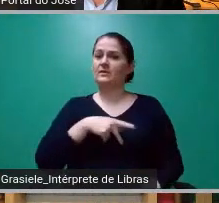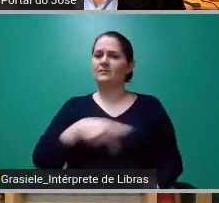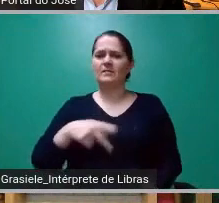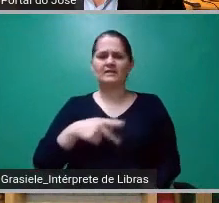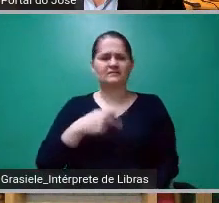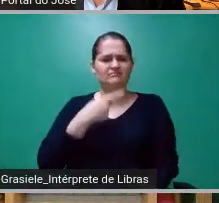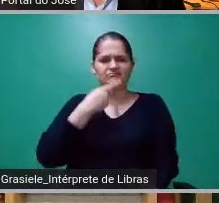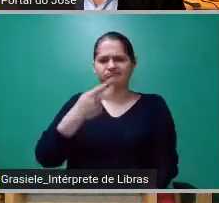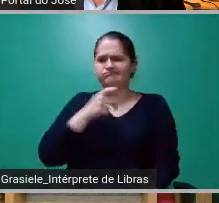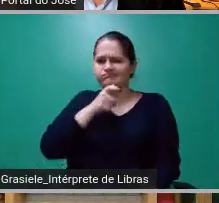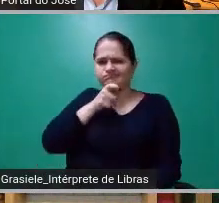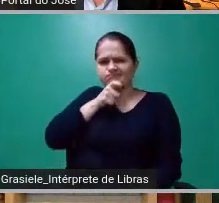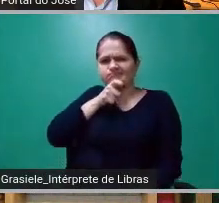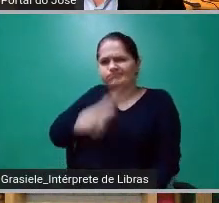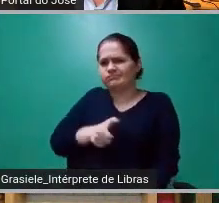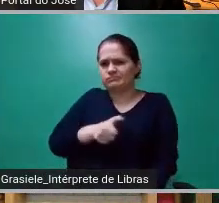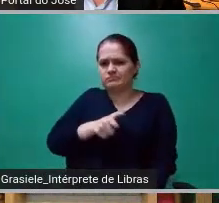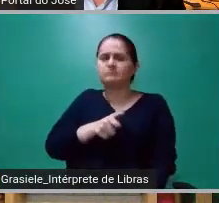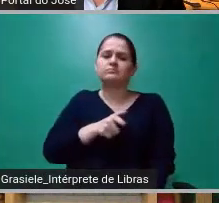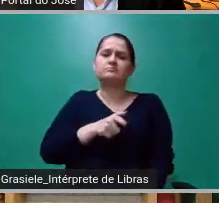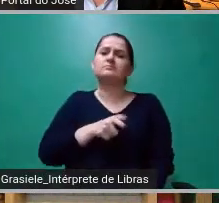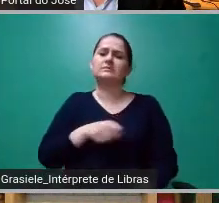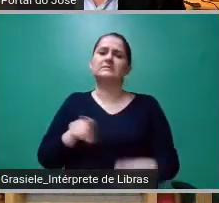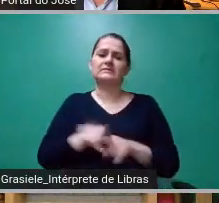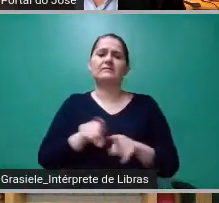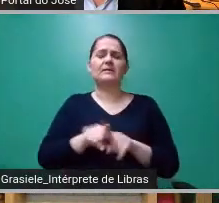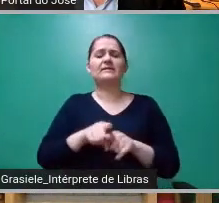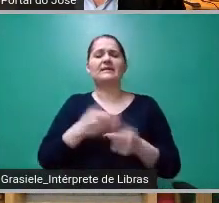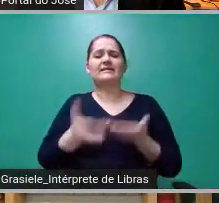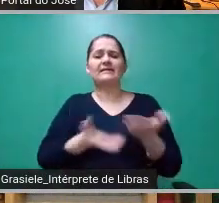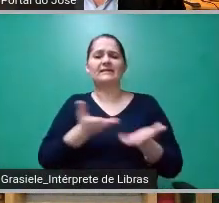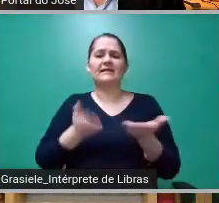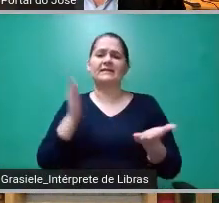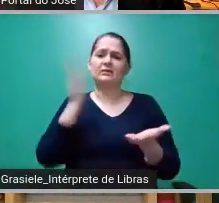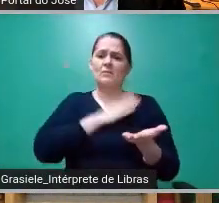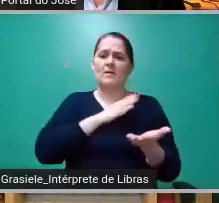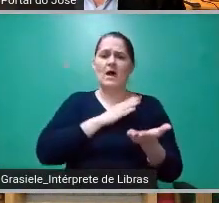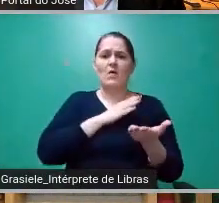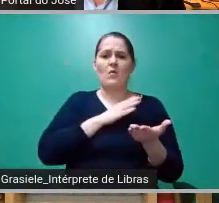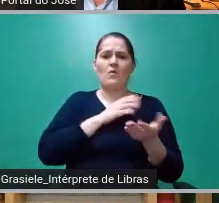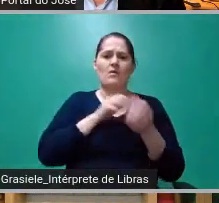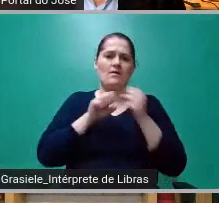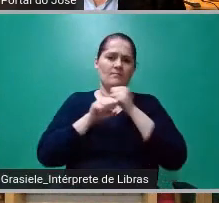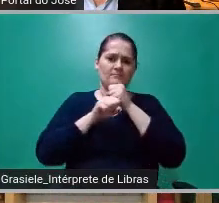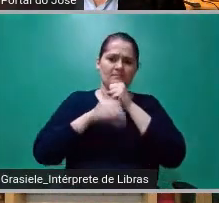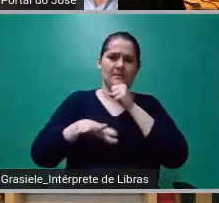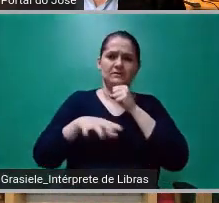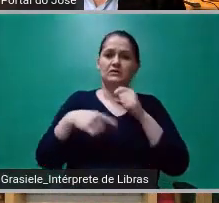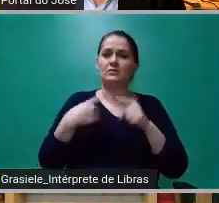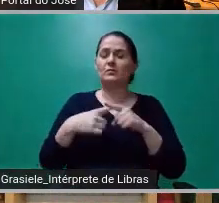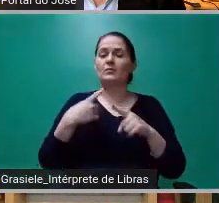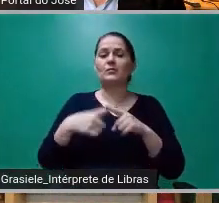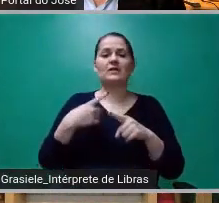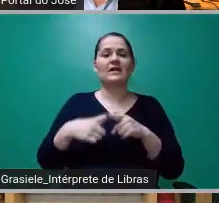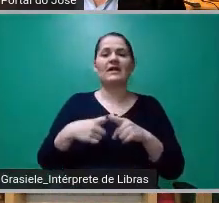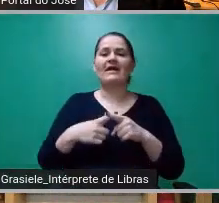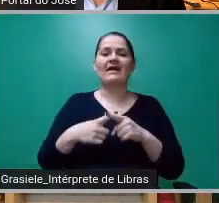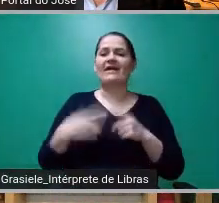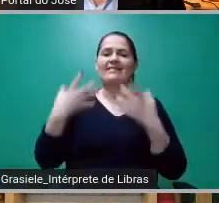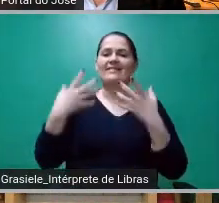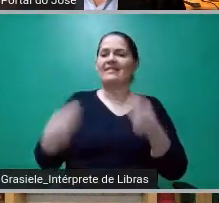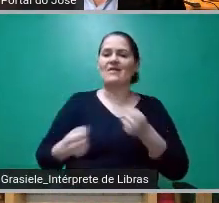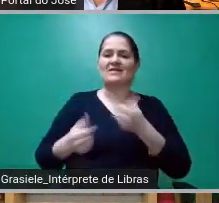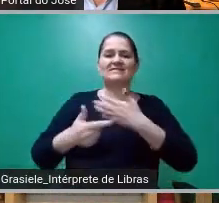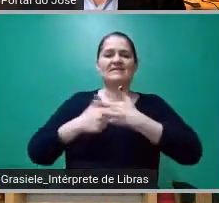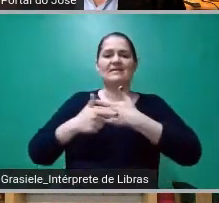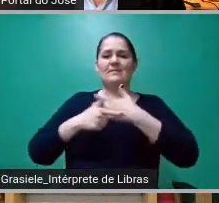completo e tem maltratado a imprensa. Por quê? Porque não suporta o papel de mediador e de conformadora de uma